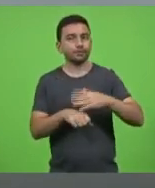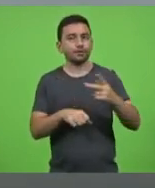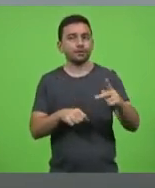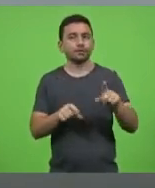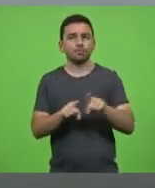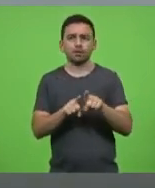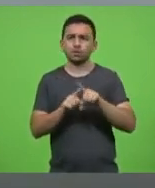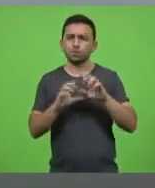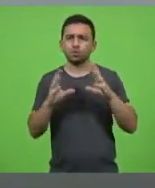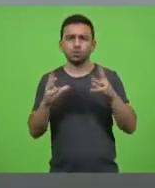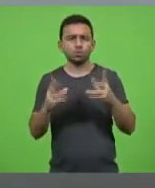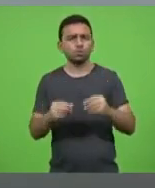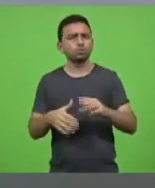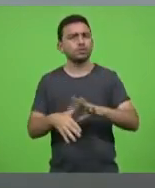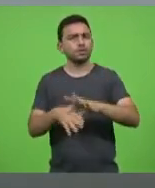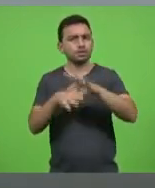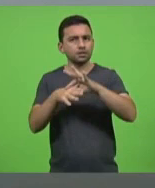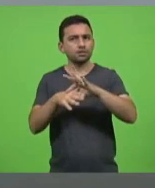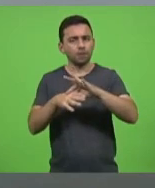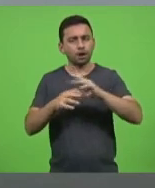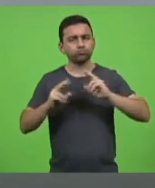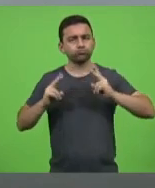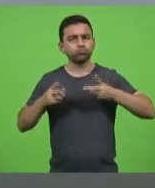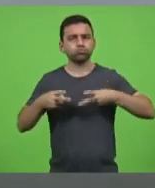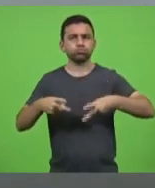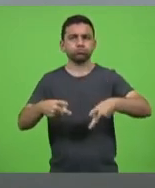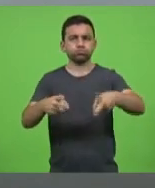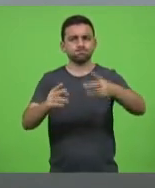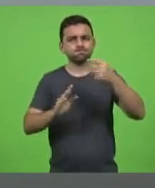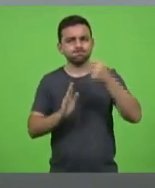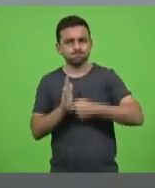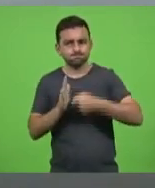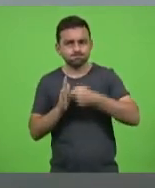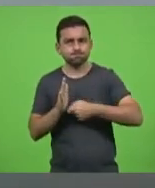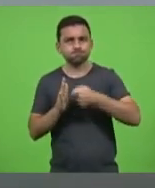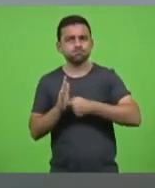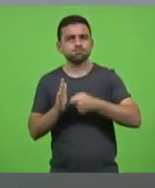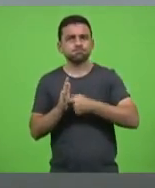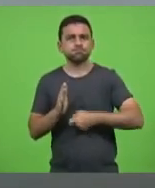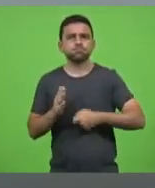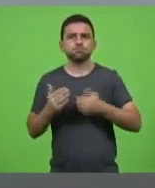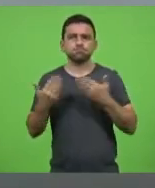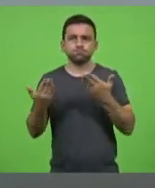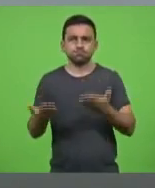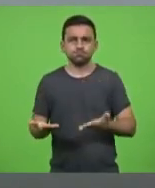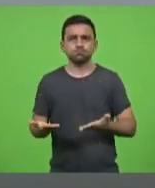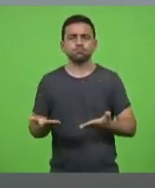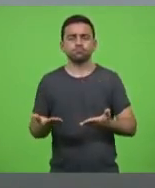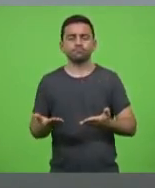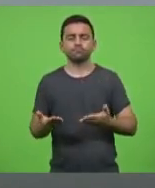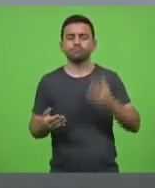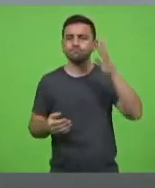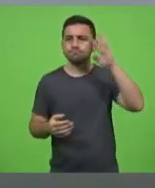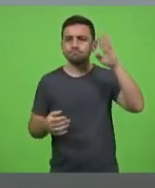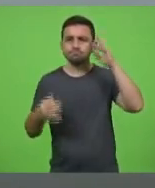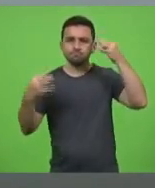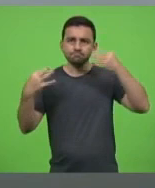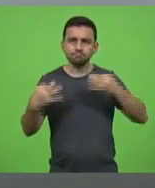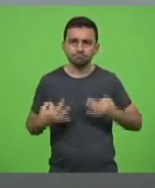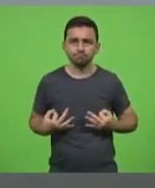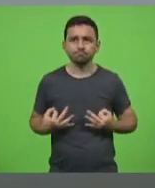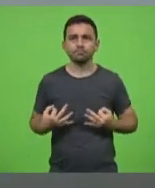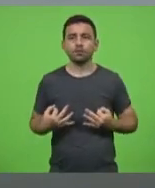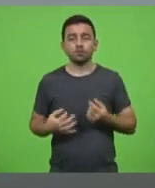possa fazer a sequência desse enfrentamento aí com a cabeça no lugar colocando os